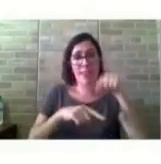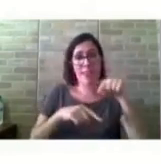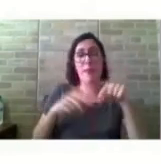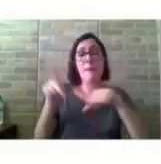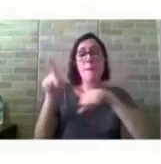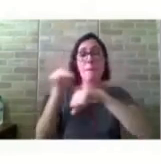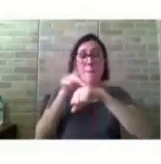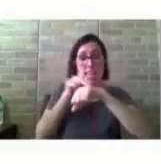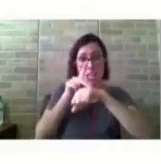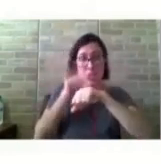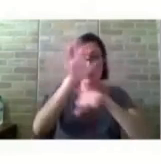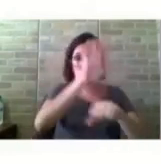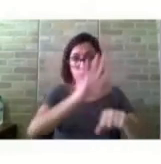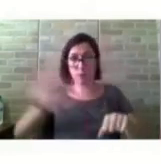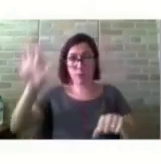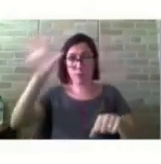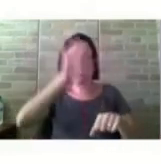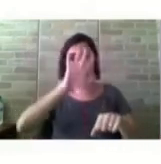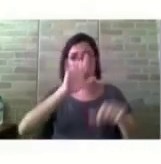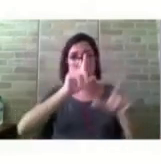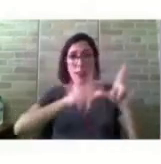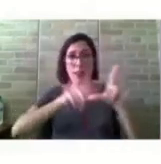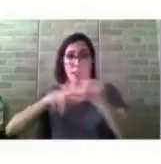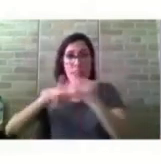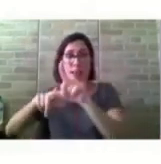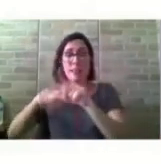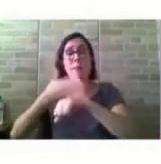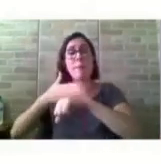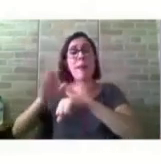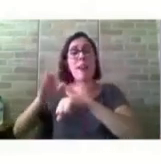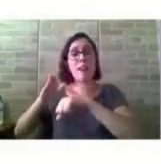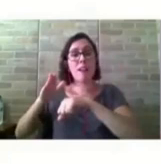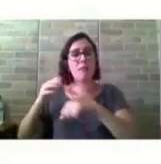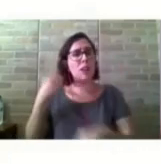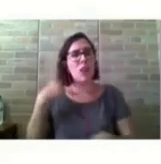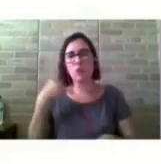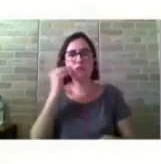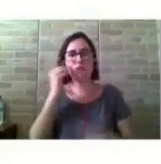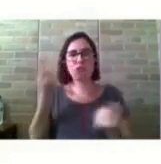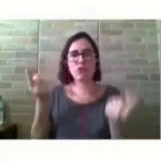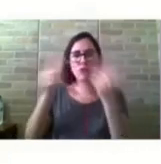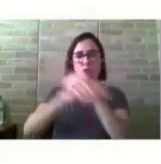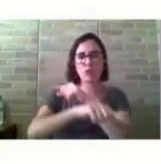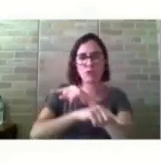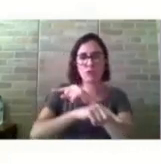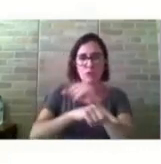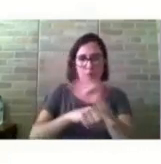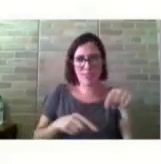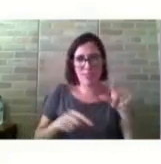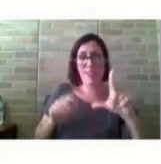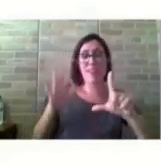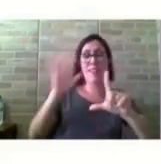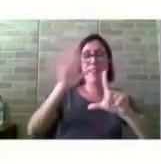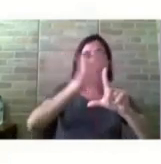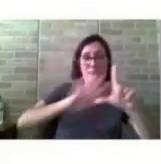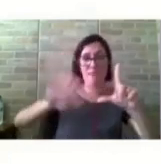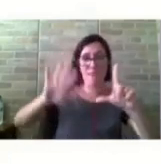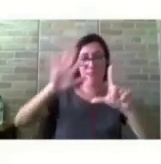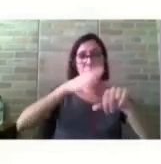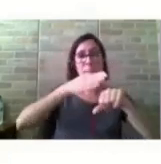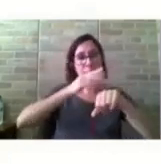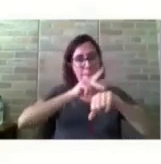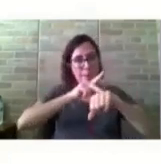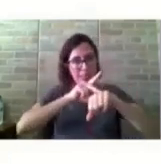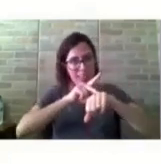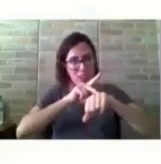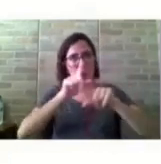tela, aquele fundo branco, então, procurei inverter. Então, para as pessoas com baixa visão, cada uma